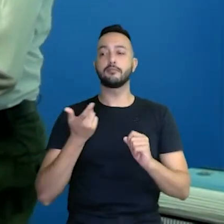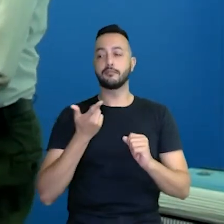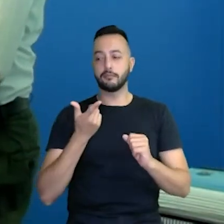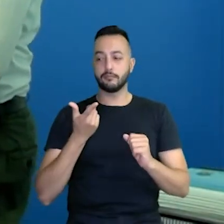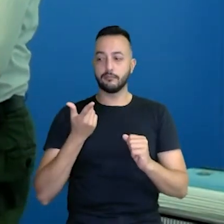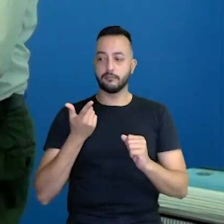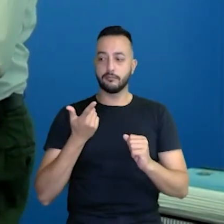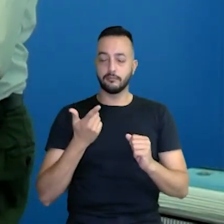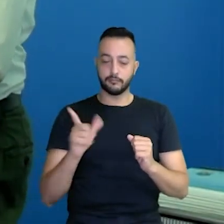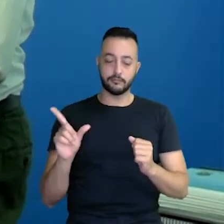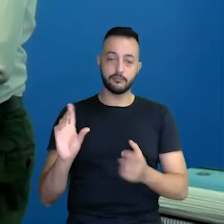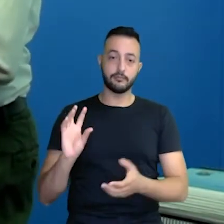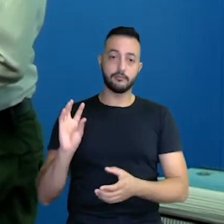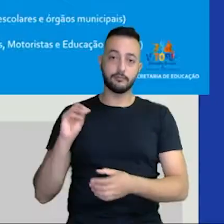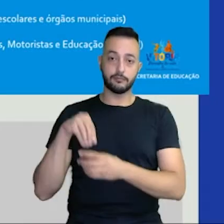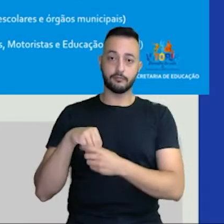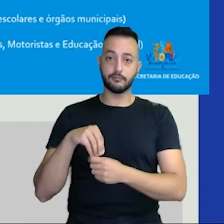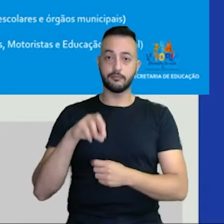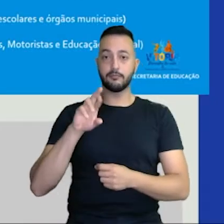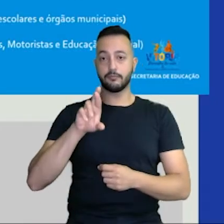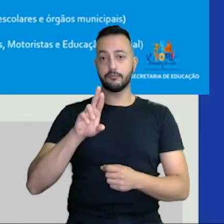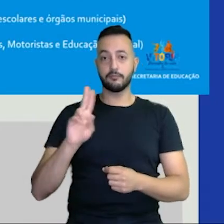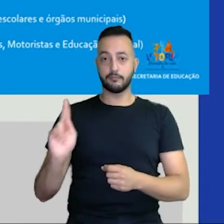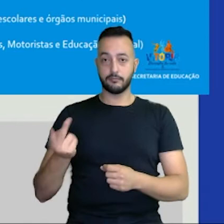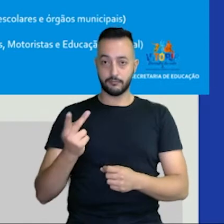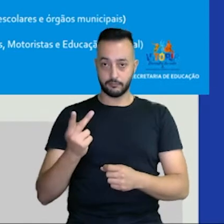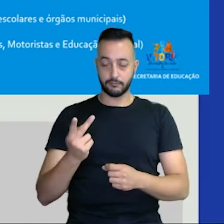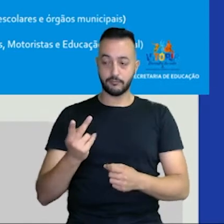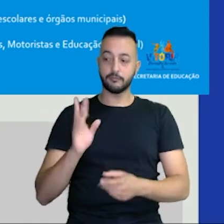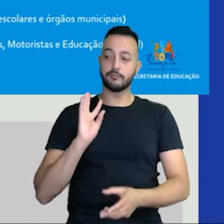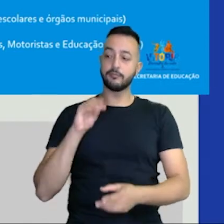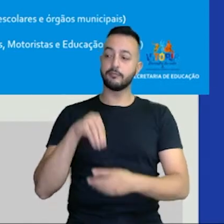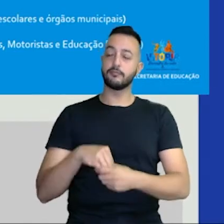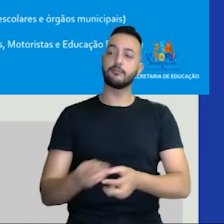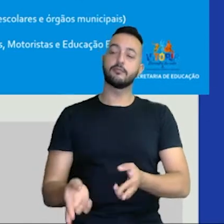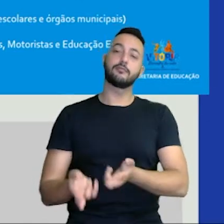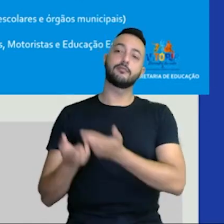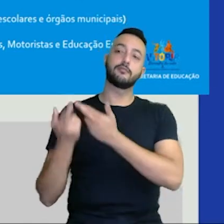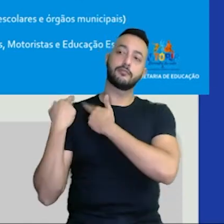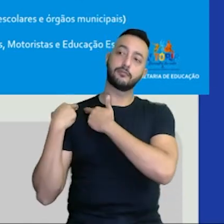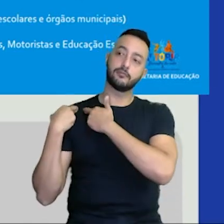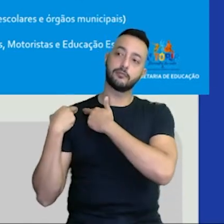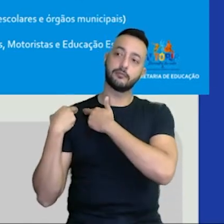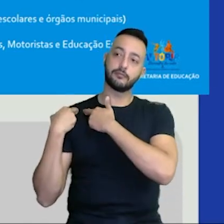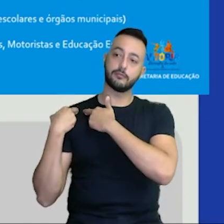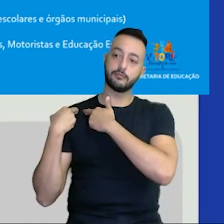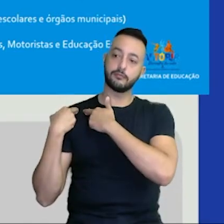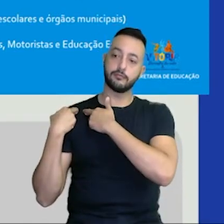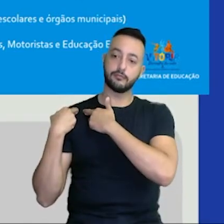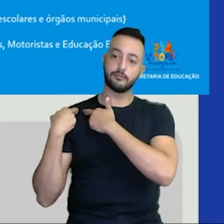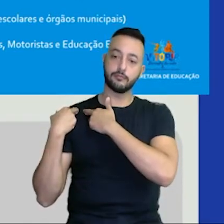núcleo aqui, que é o RH, é um núcleo responsável por